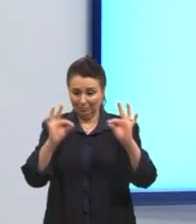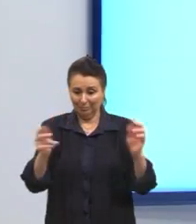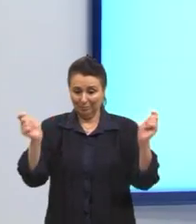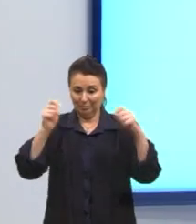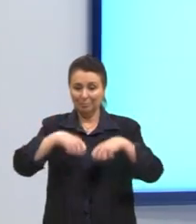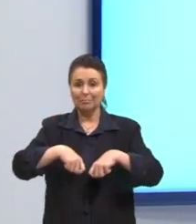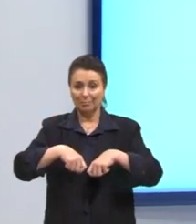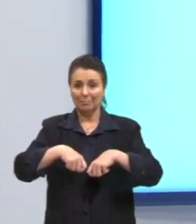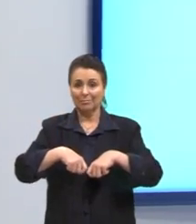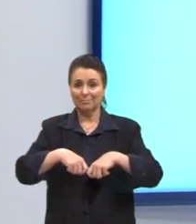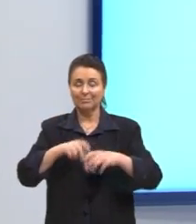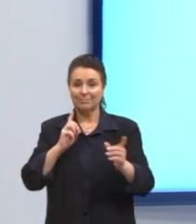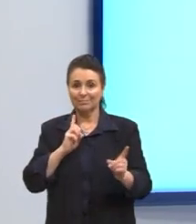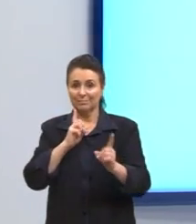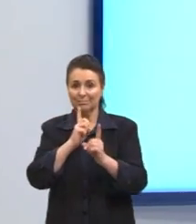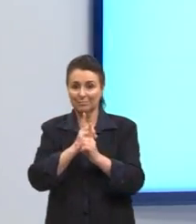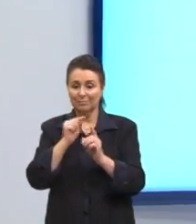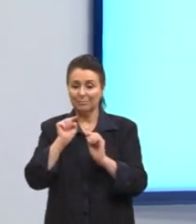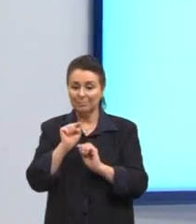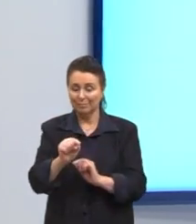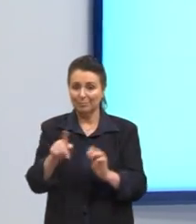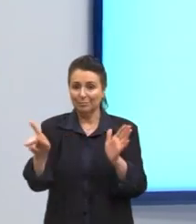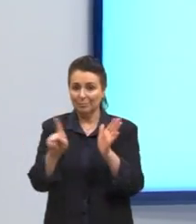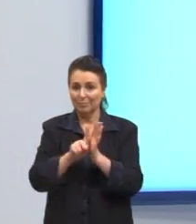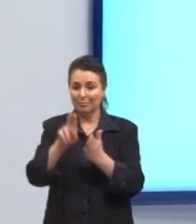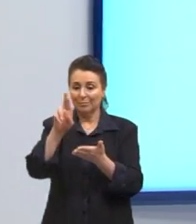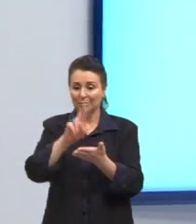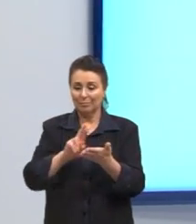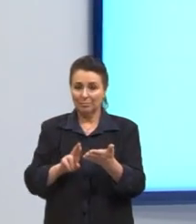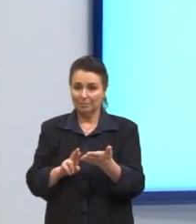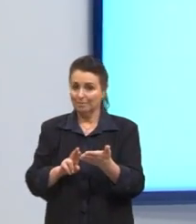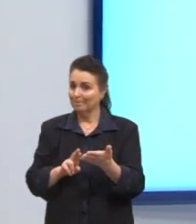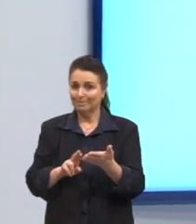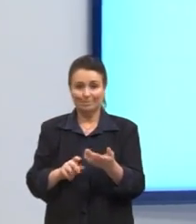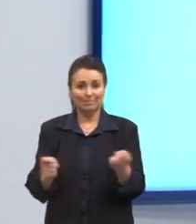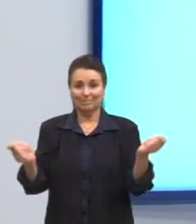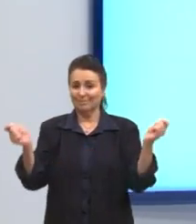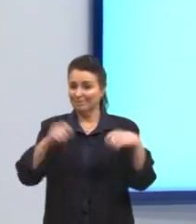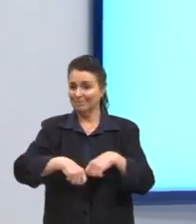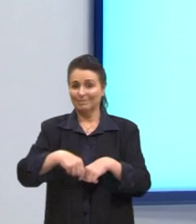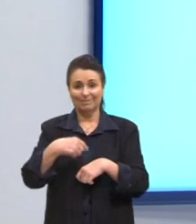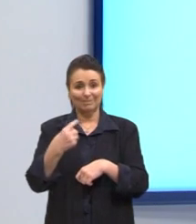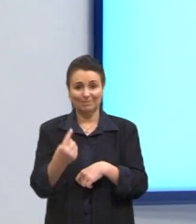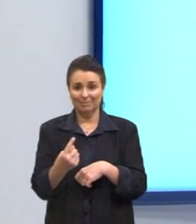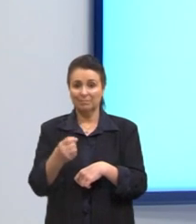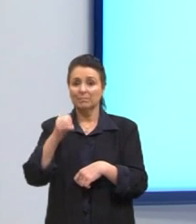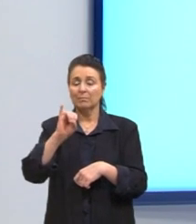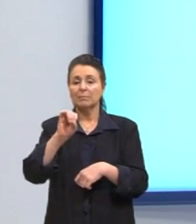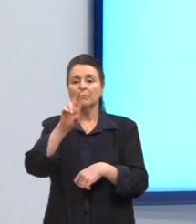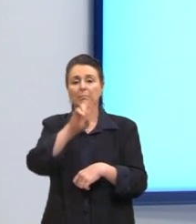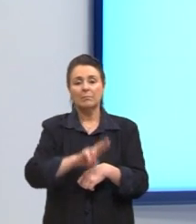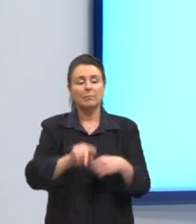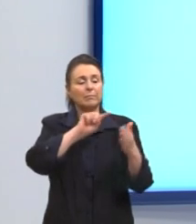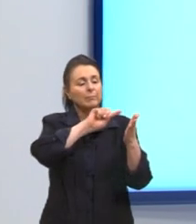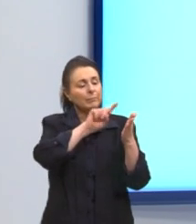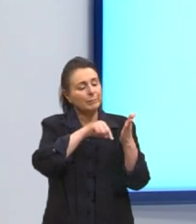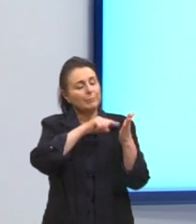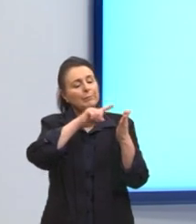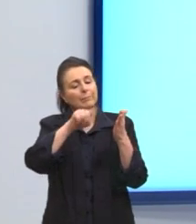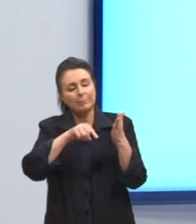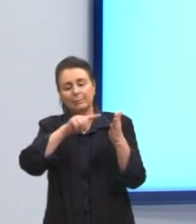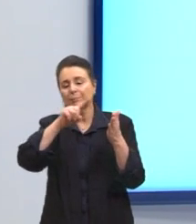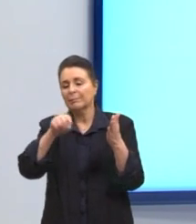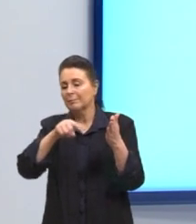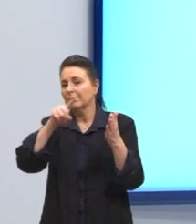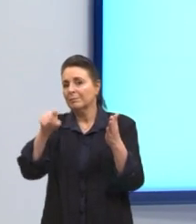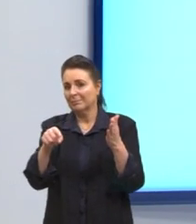competências e encontrar esse ponto da redação, não atende a competência 1 se eu ficar enchendo o meu texto de vírgula e